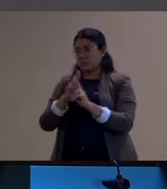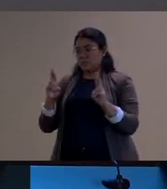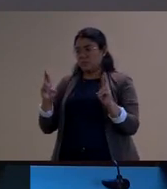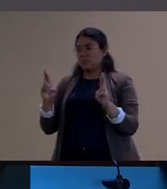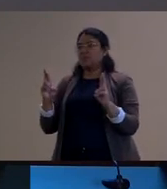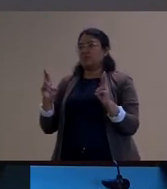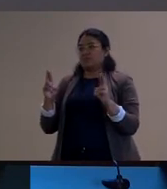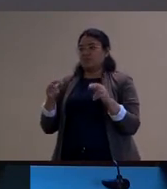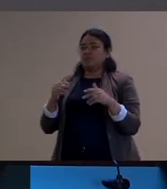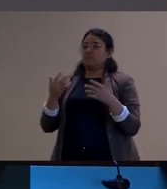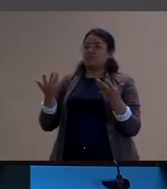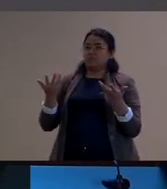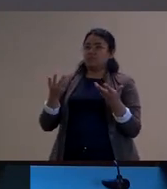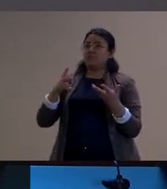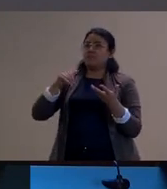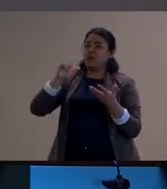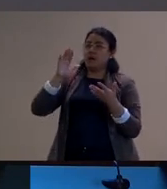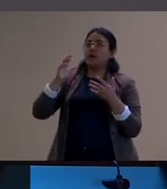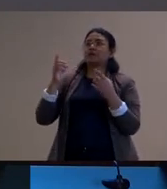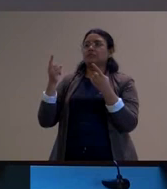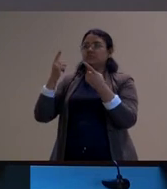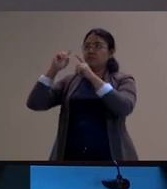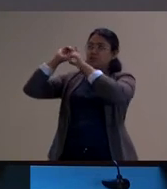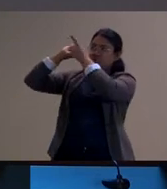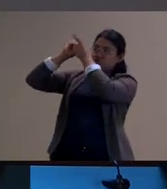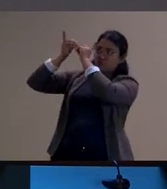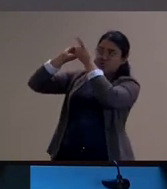aberta e dialógica